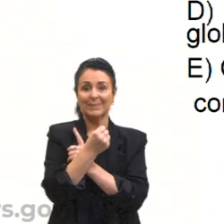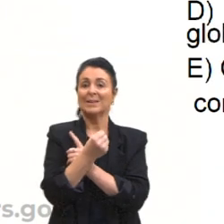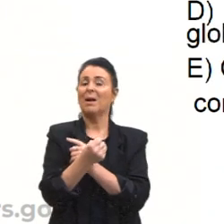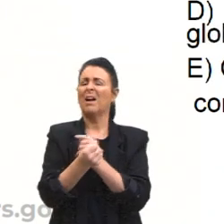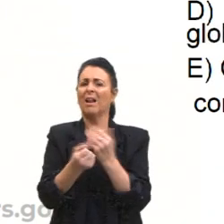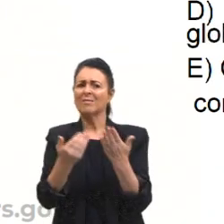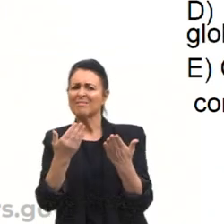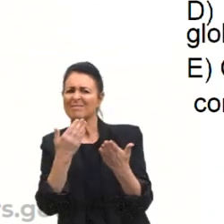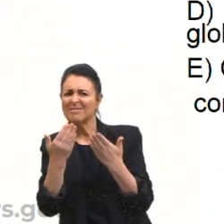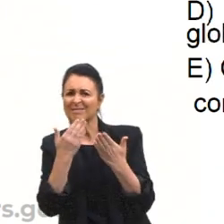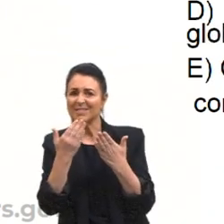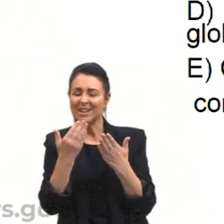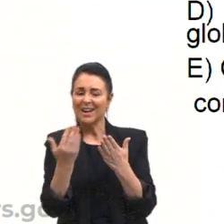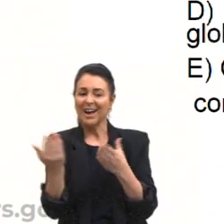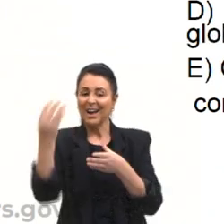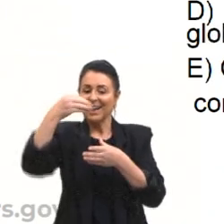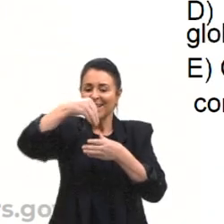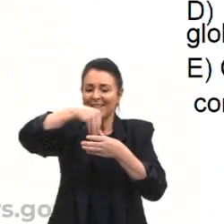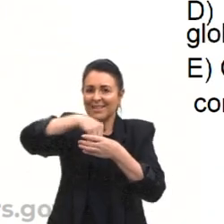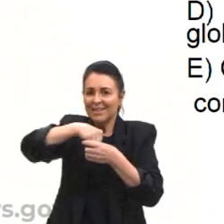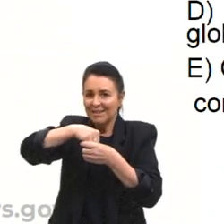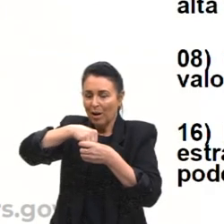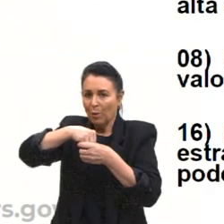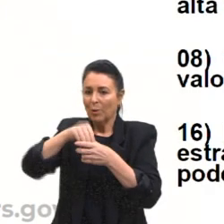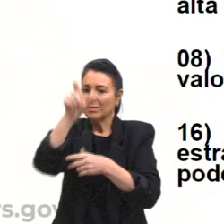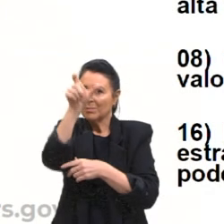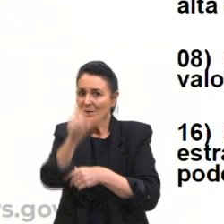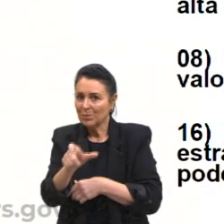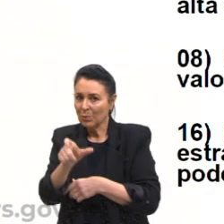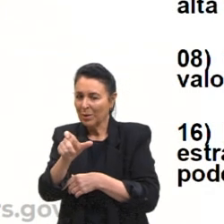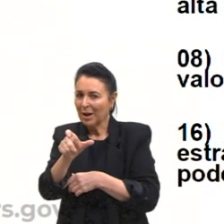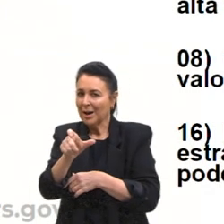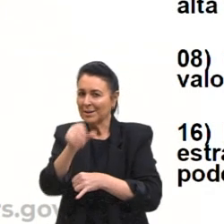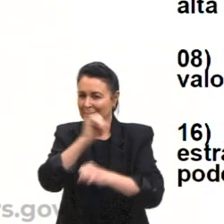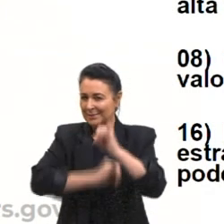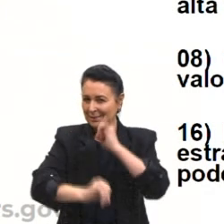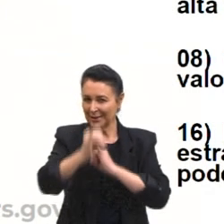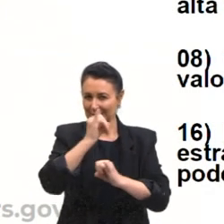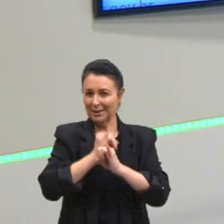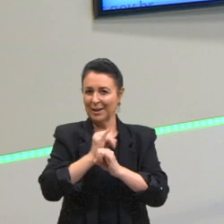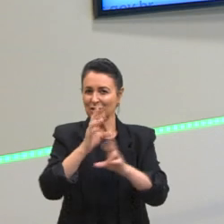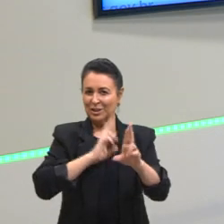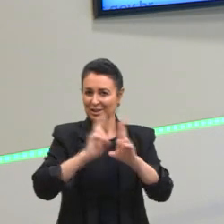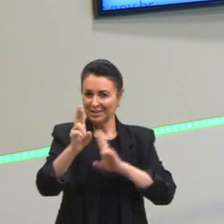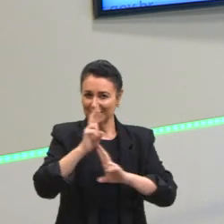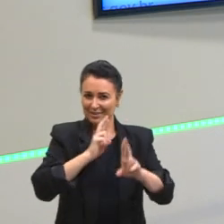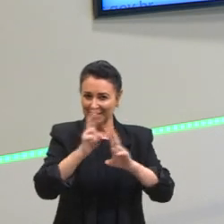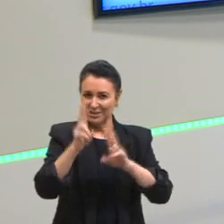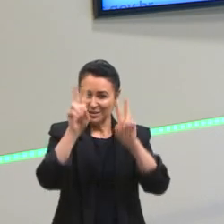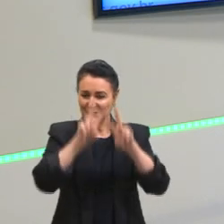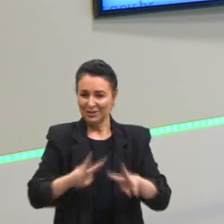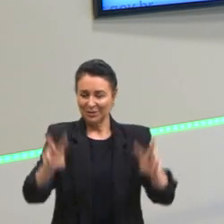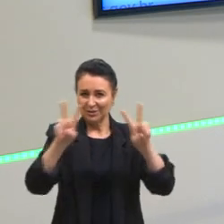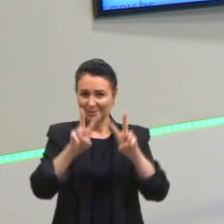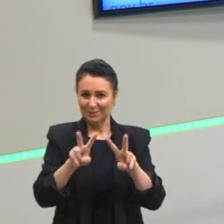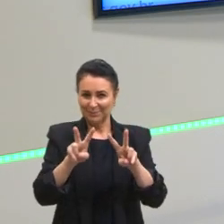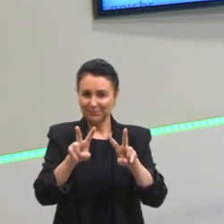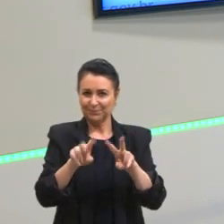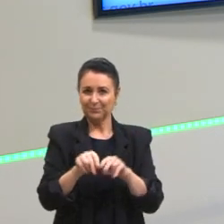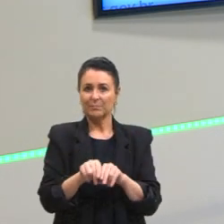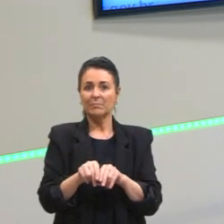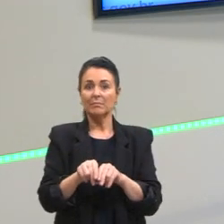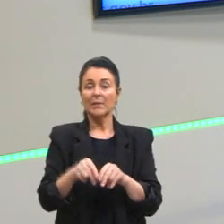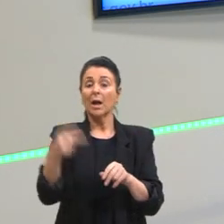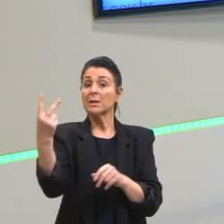integração das pessoas nas redes virtuais de relacionamento. Essa segunda questão eu estou no trago assim, porque